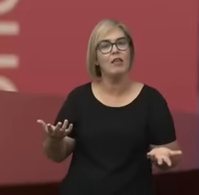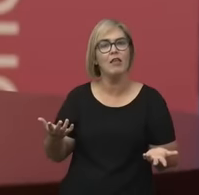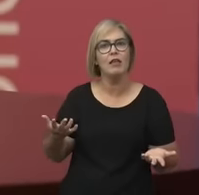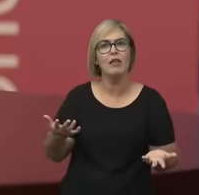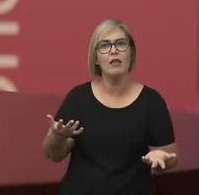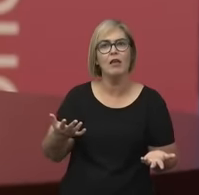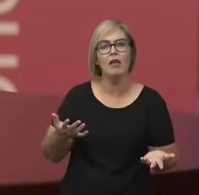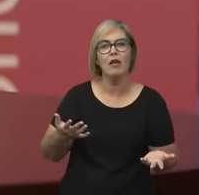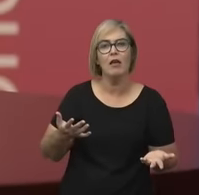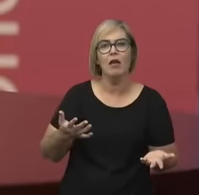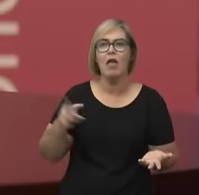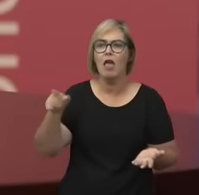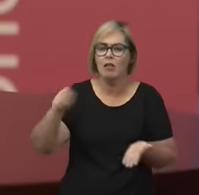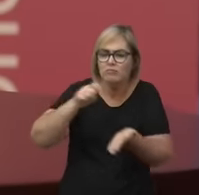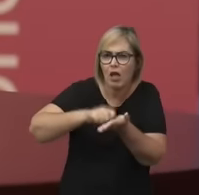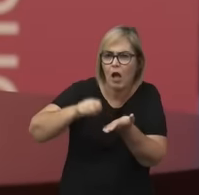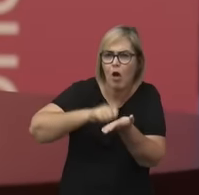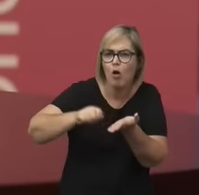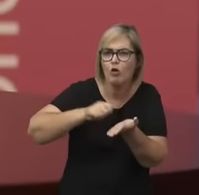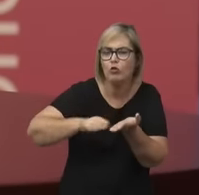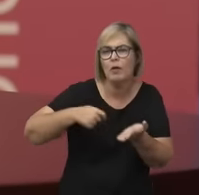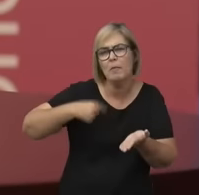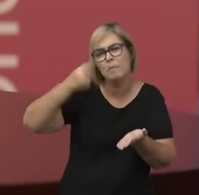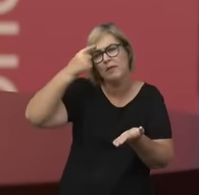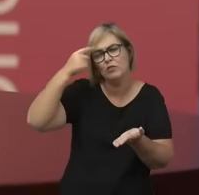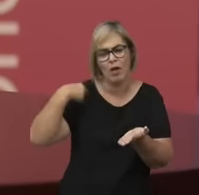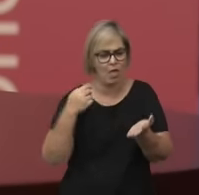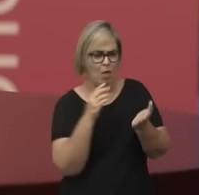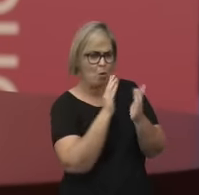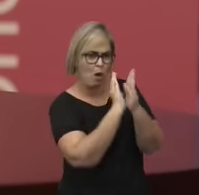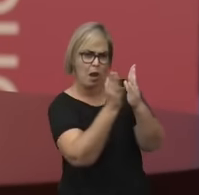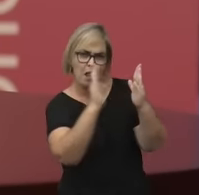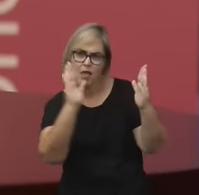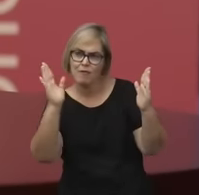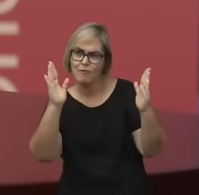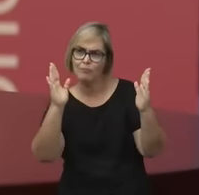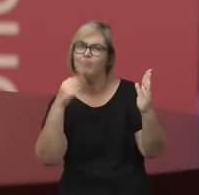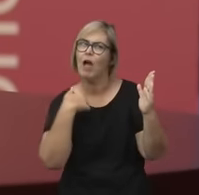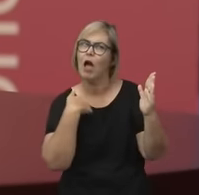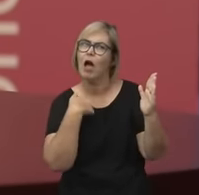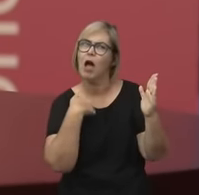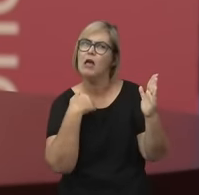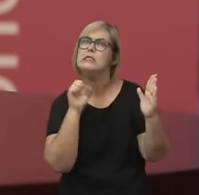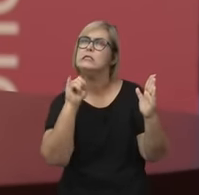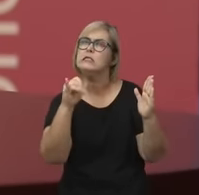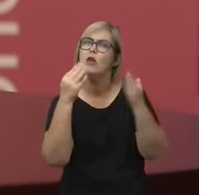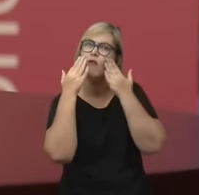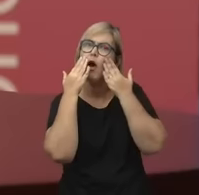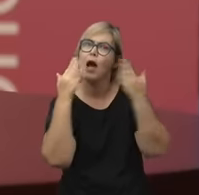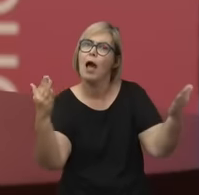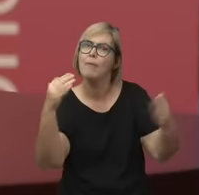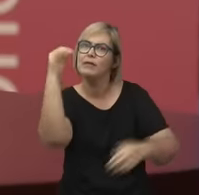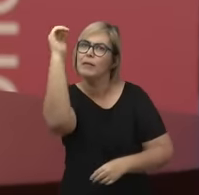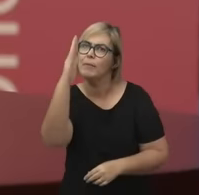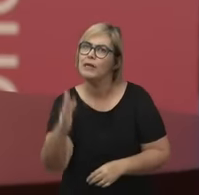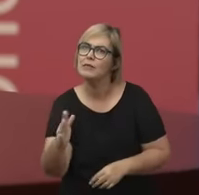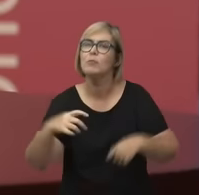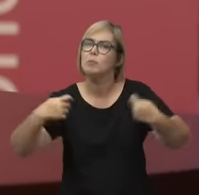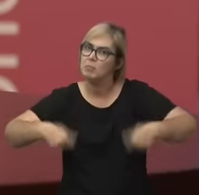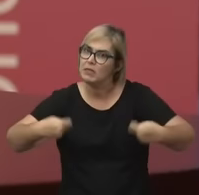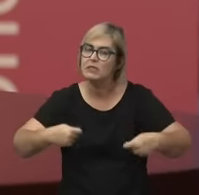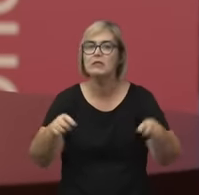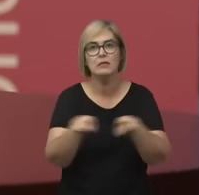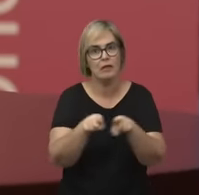vou apresentar esse livro no Brasil. É importante que se fale também das filósofas brasileiras.